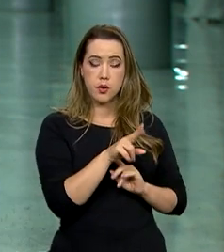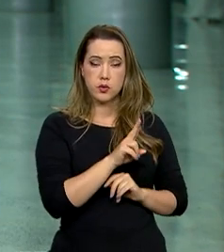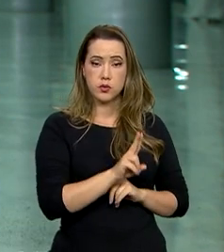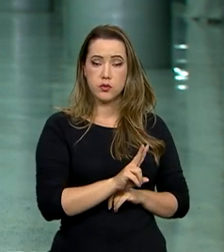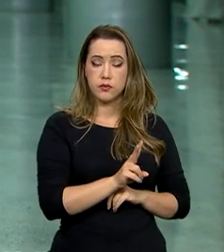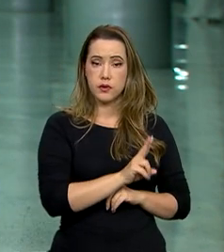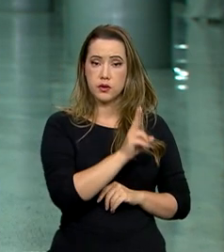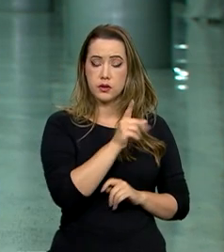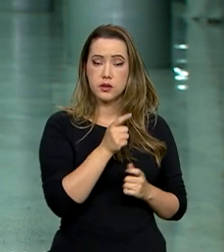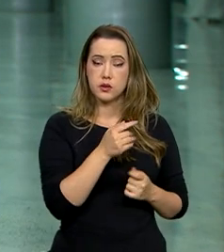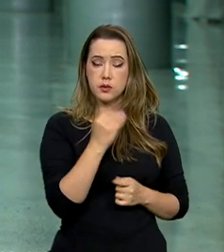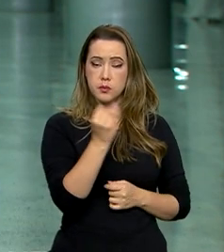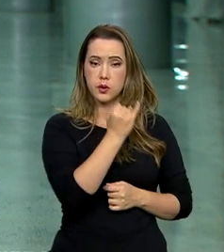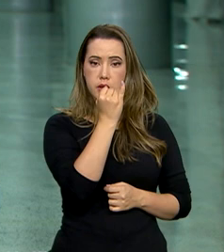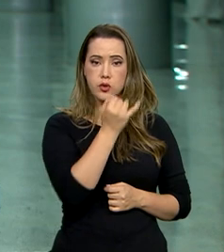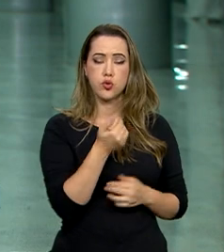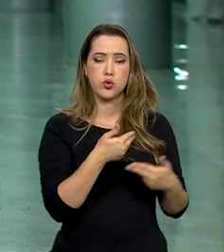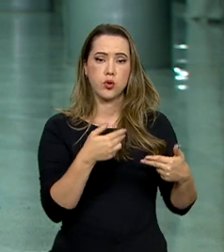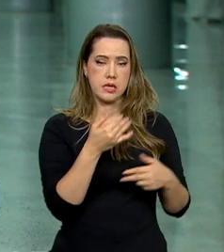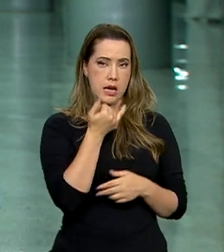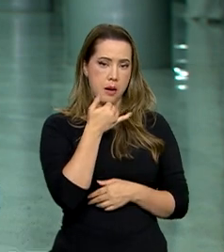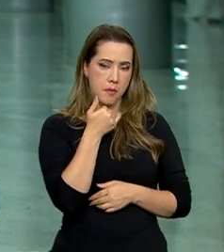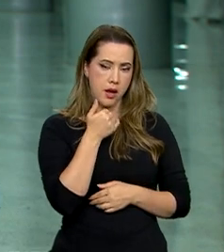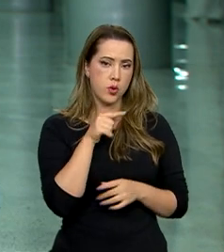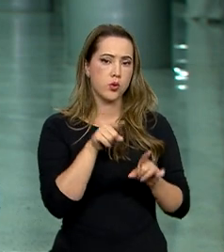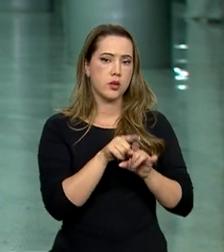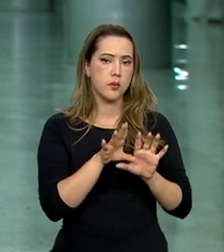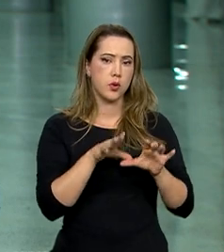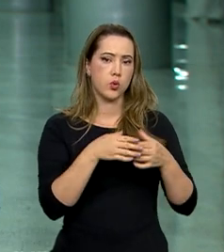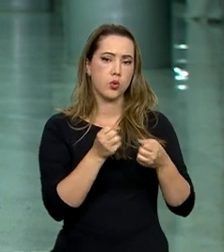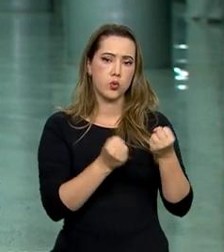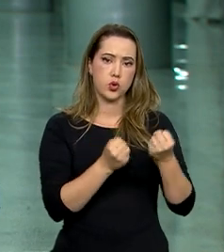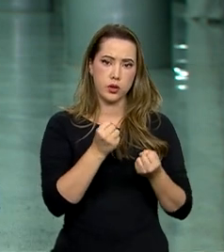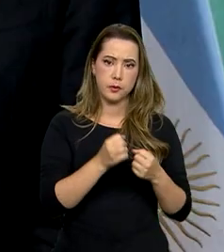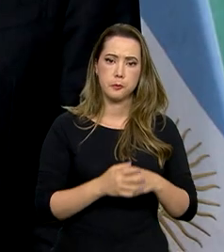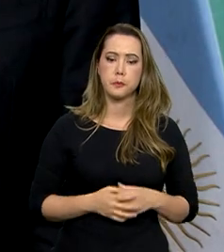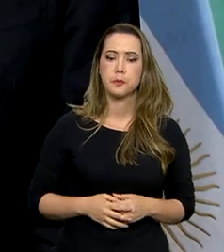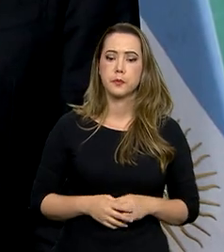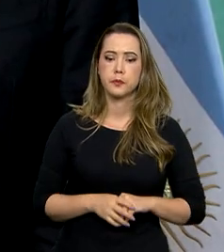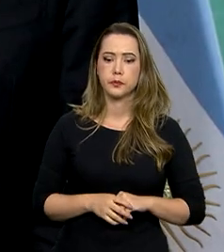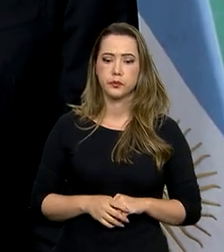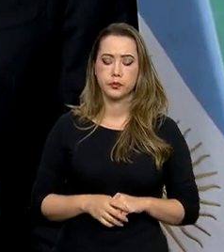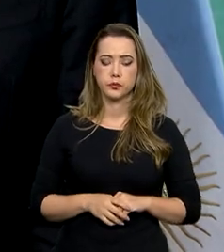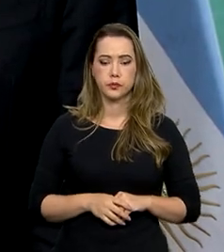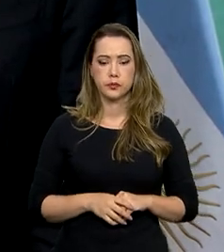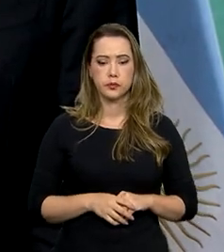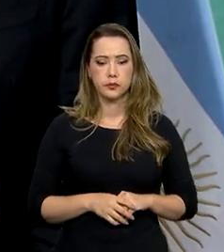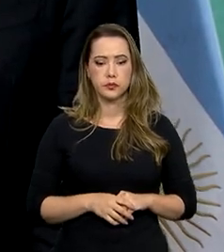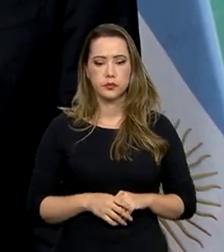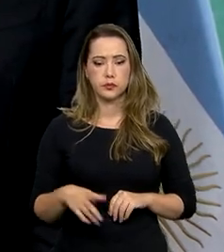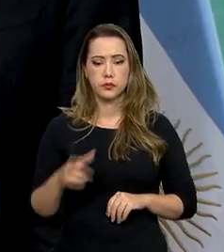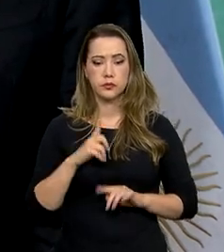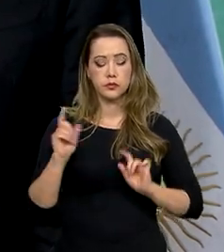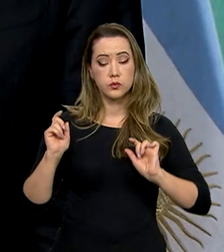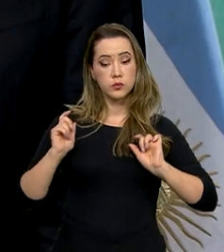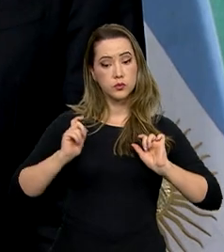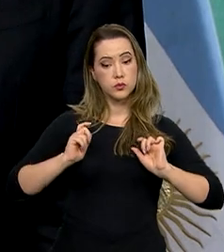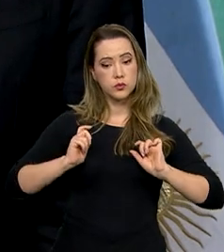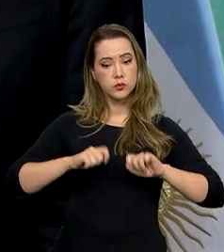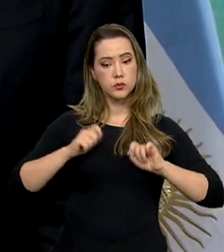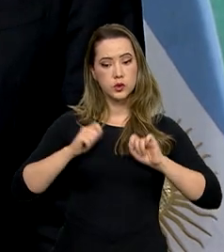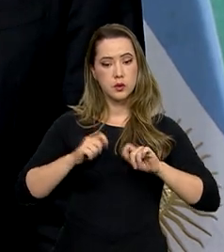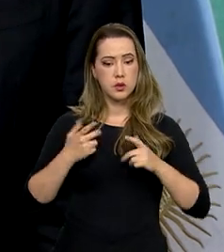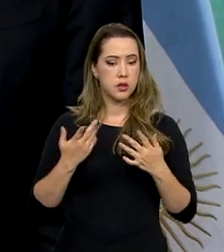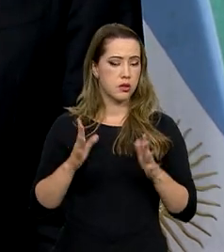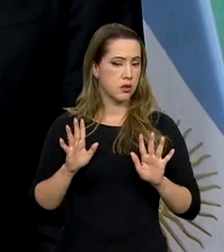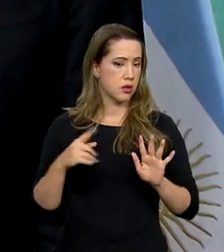principalmente para exportações de alimentos e do setor automotivo. Existe a possibilidade, inclusive, de a